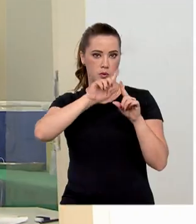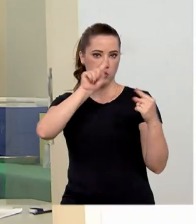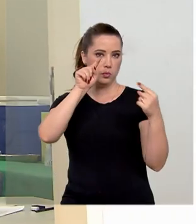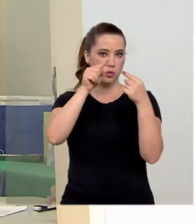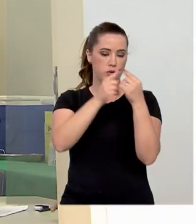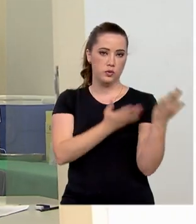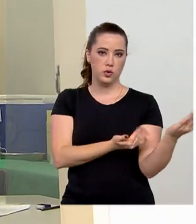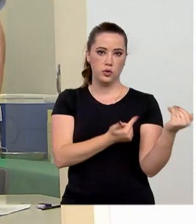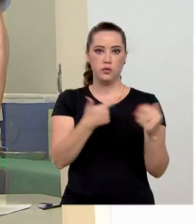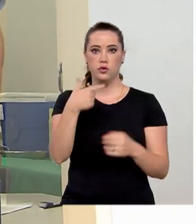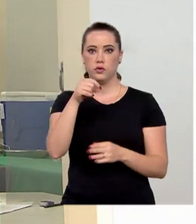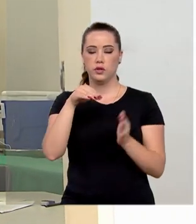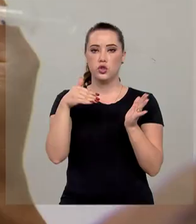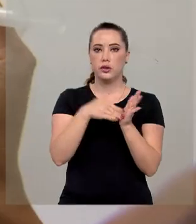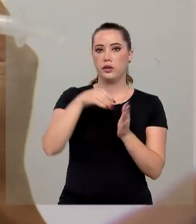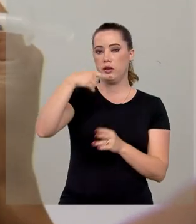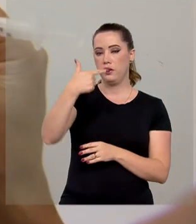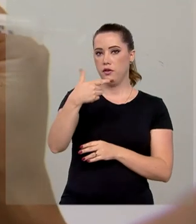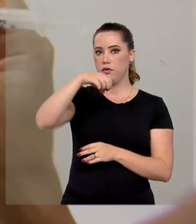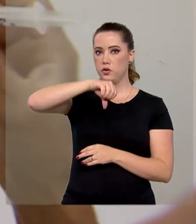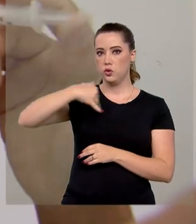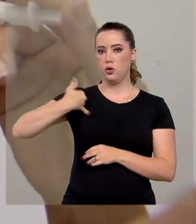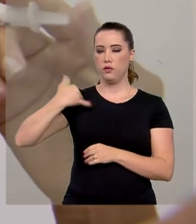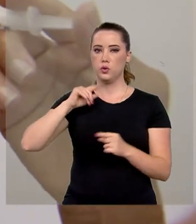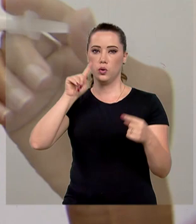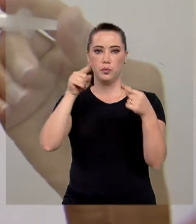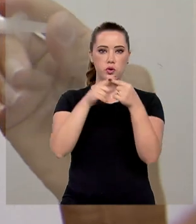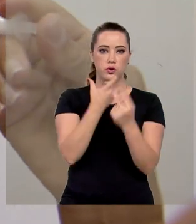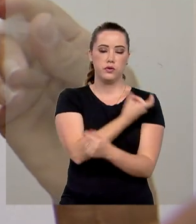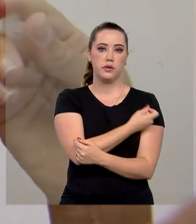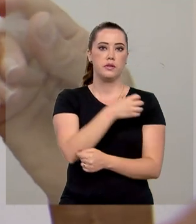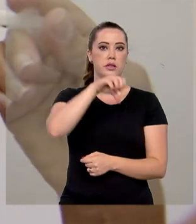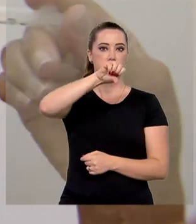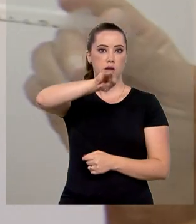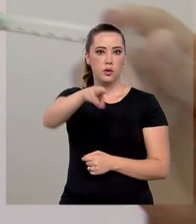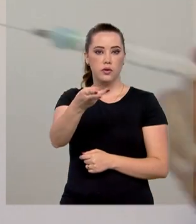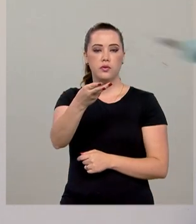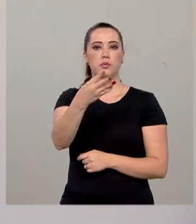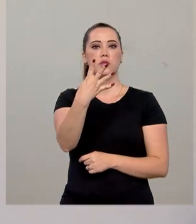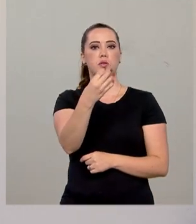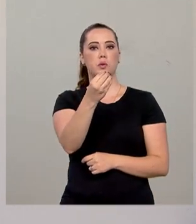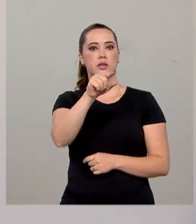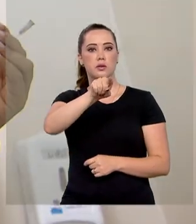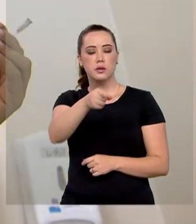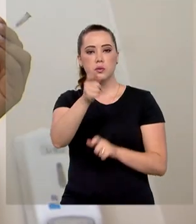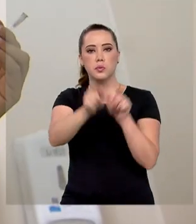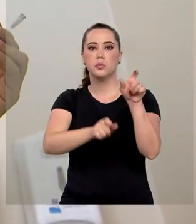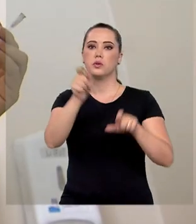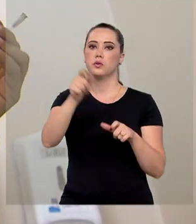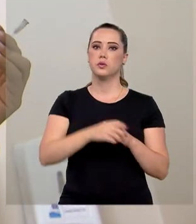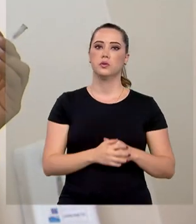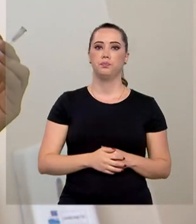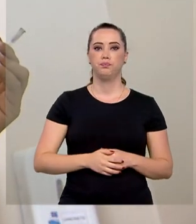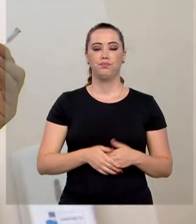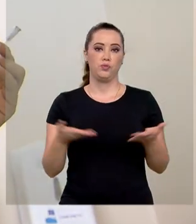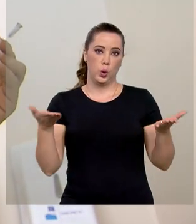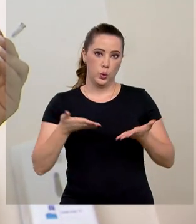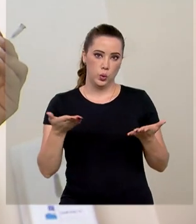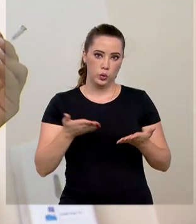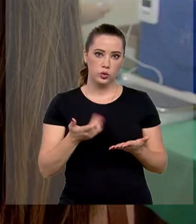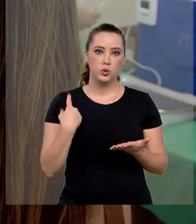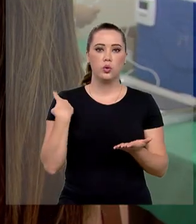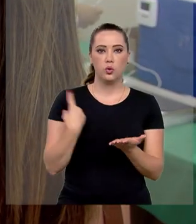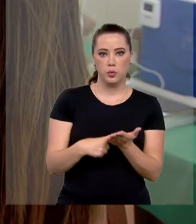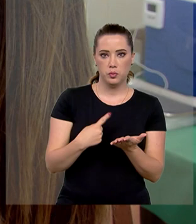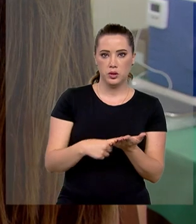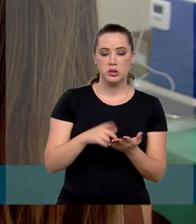voltada para jovens de 20 a 29 anos. A meta é vacinar 9,4 milhões de Atualmente,